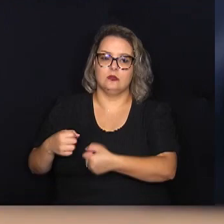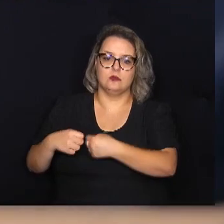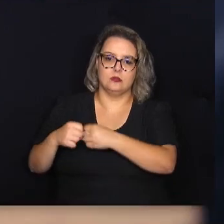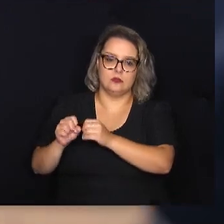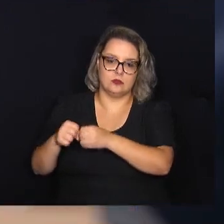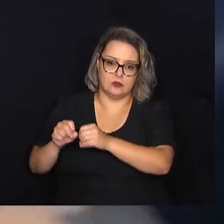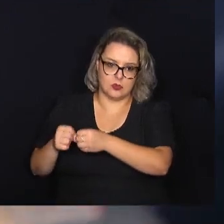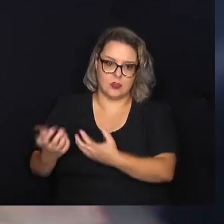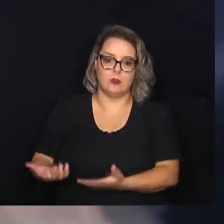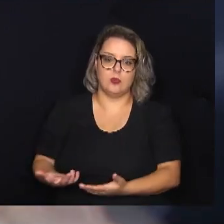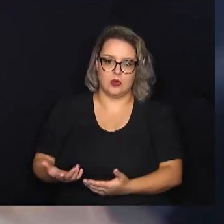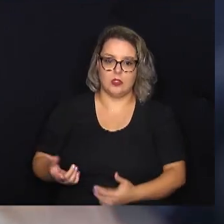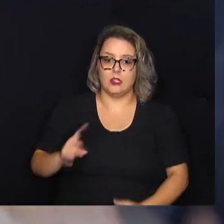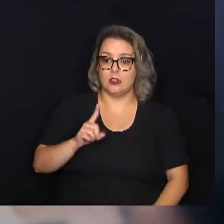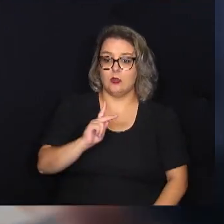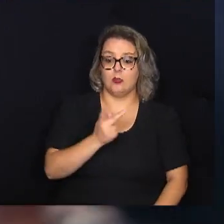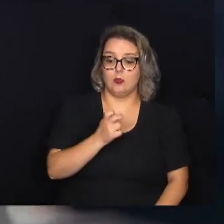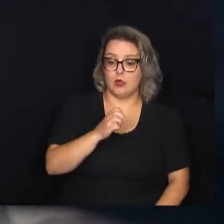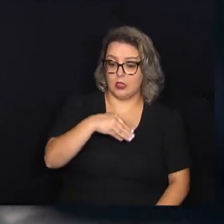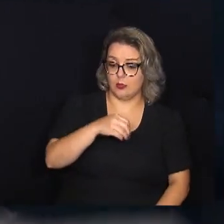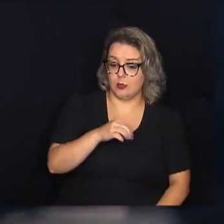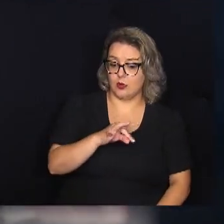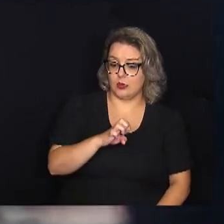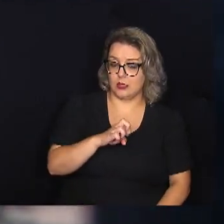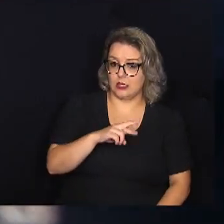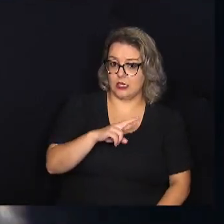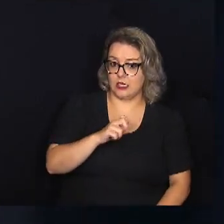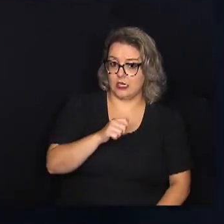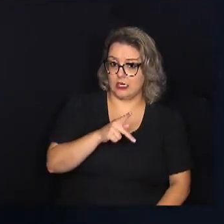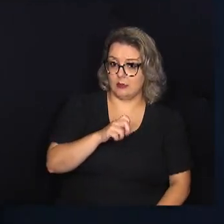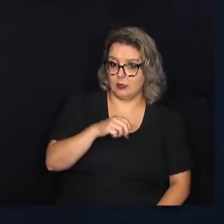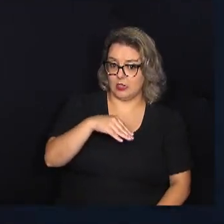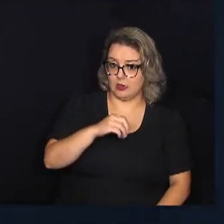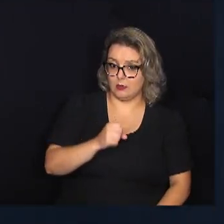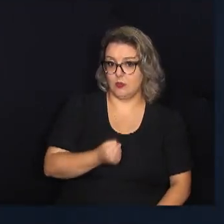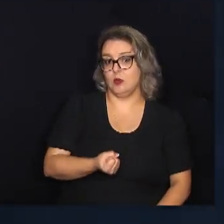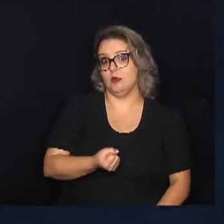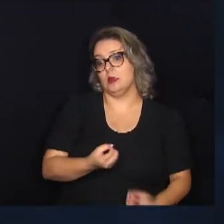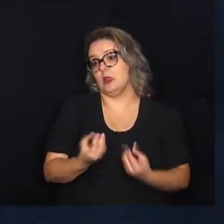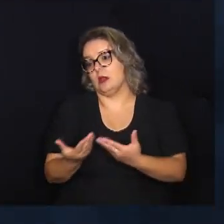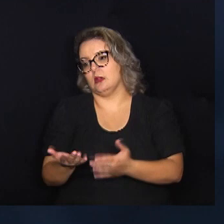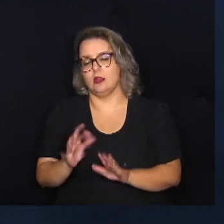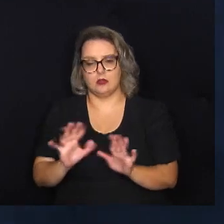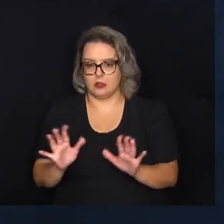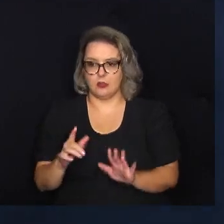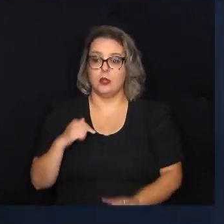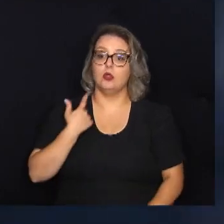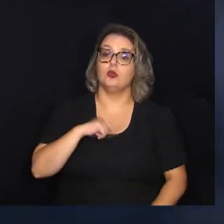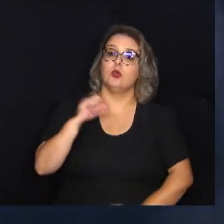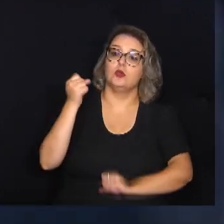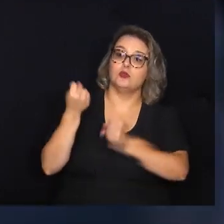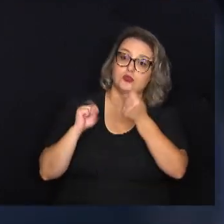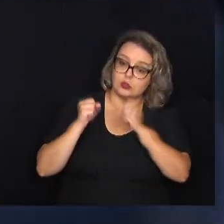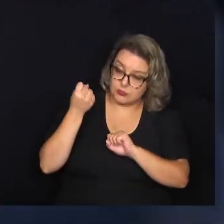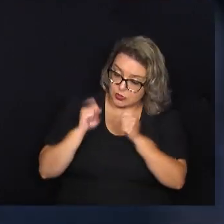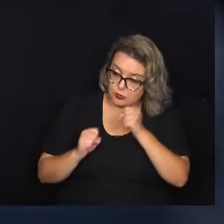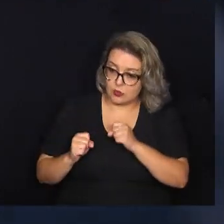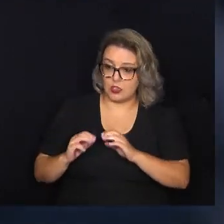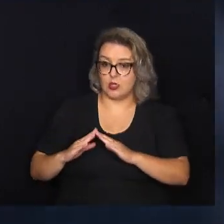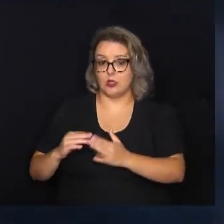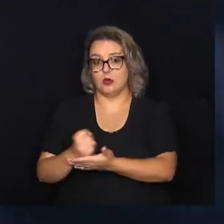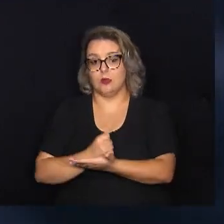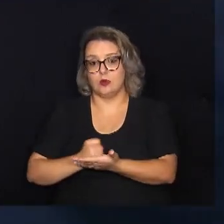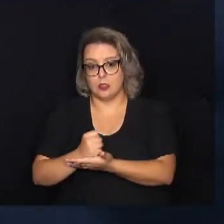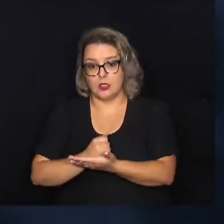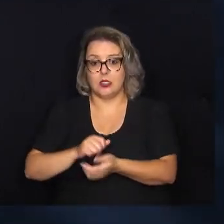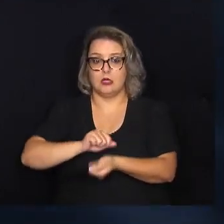hemocomponente, como é ofertado nos serviços de hemoterapia, por exemplo. Nós somos uma indústria farmacêutica, temos toda uma instalação